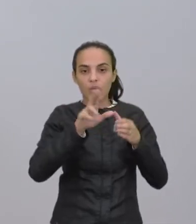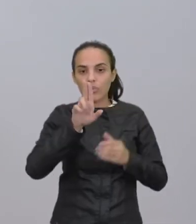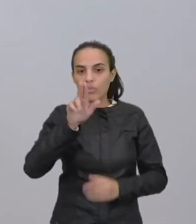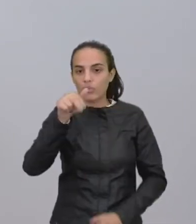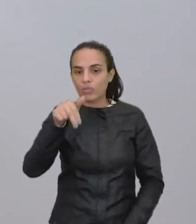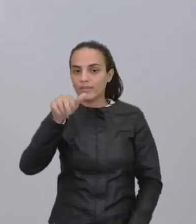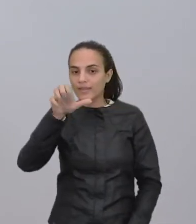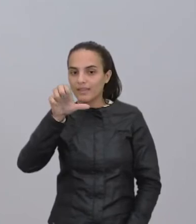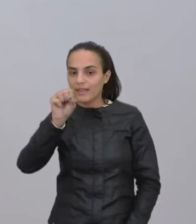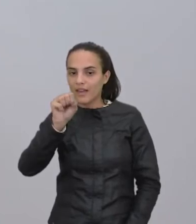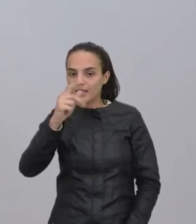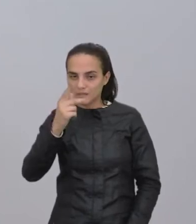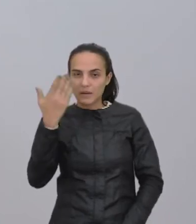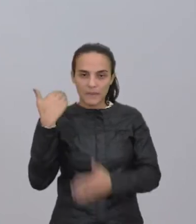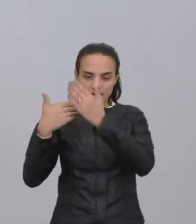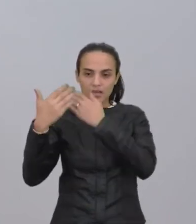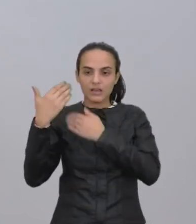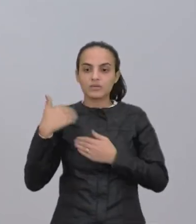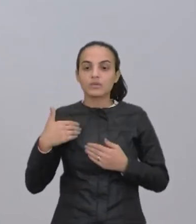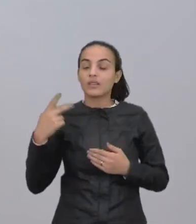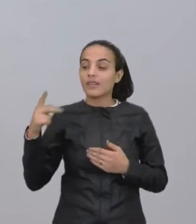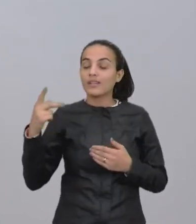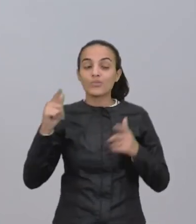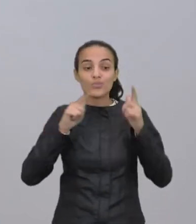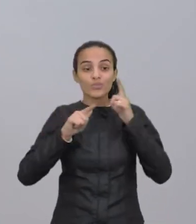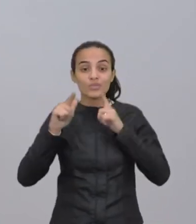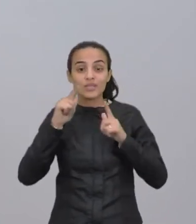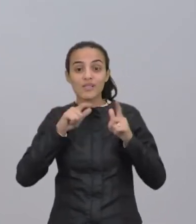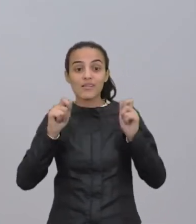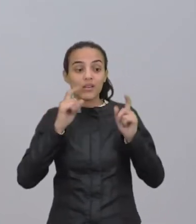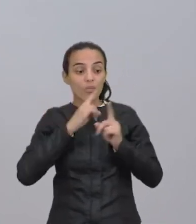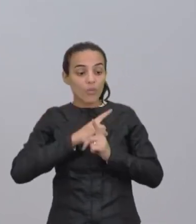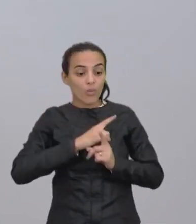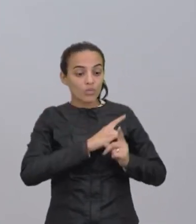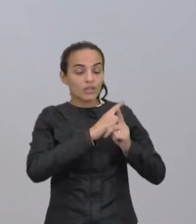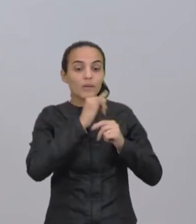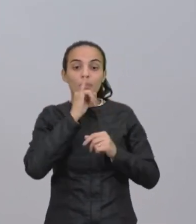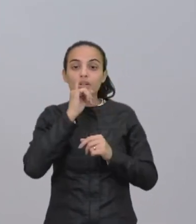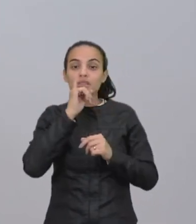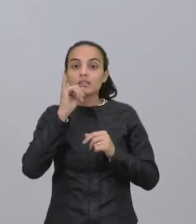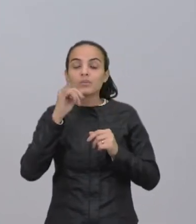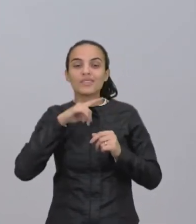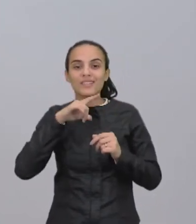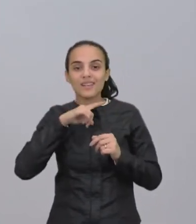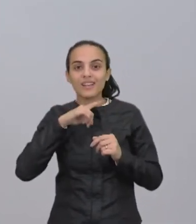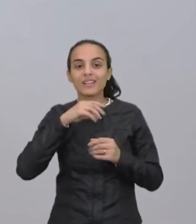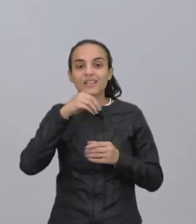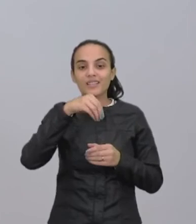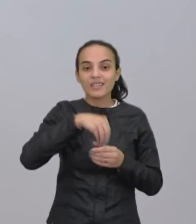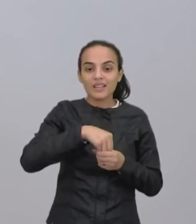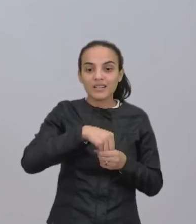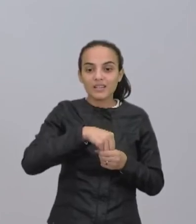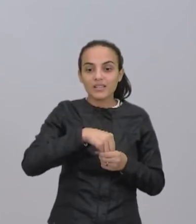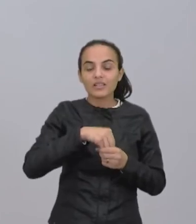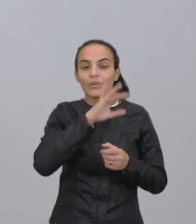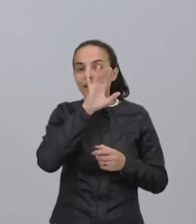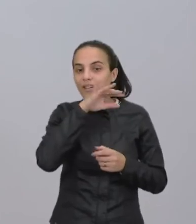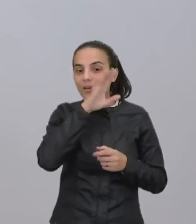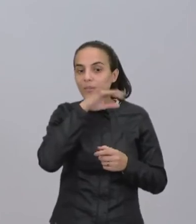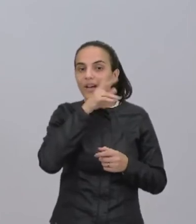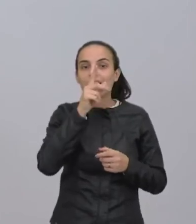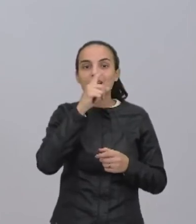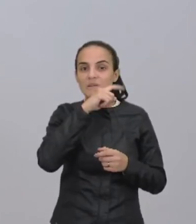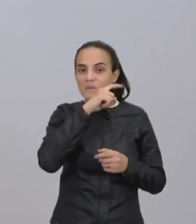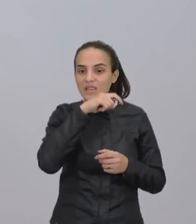há um tempo atrás, onde eles conseguiram identificar, por exemplo, a presença em animais, em